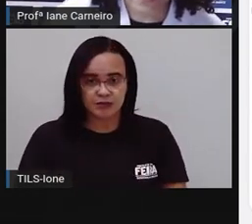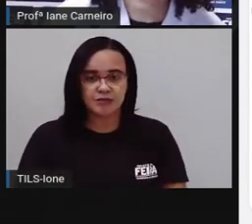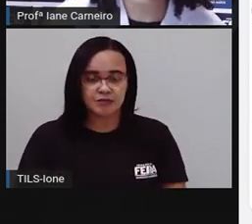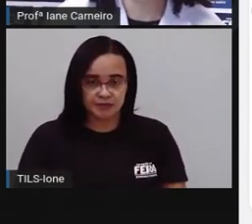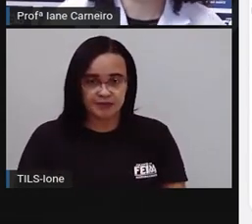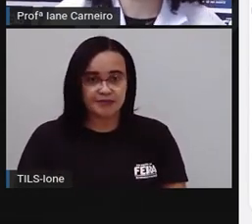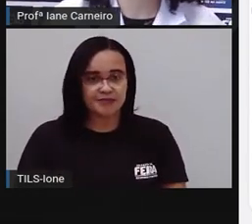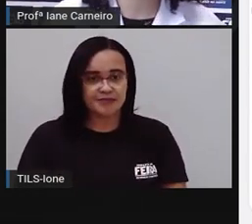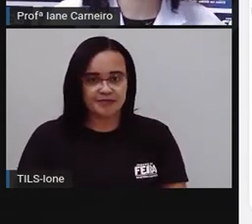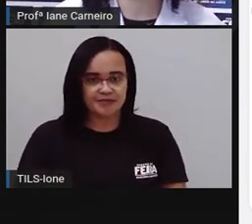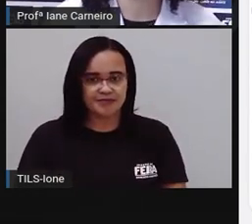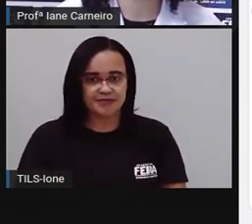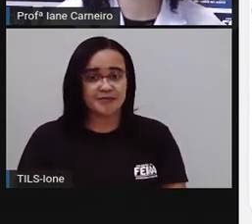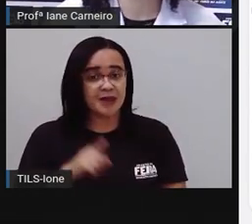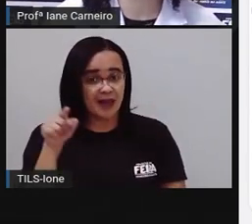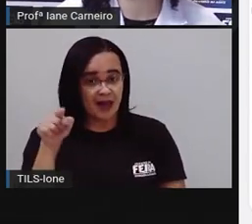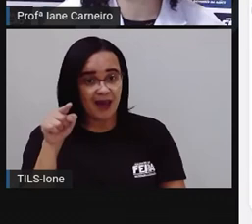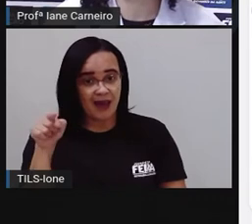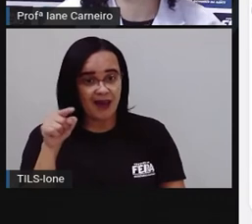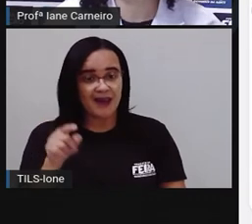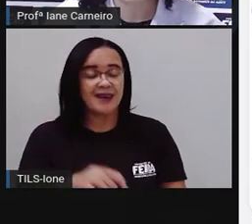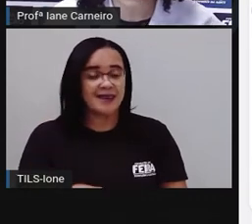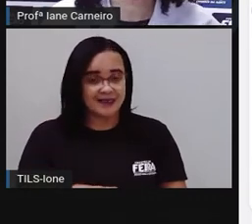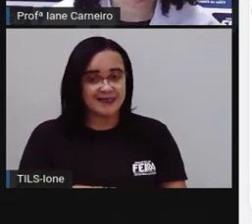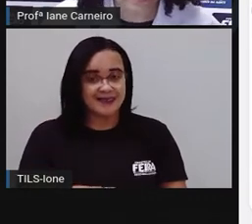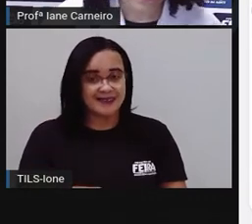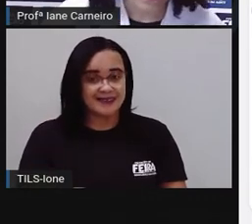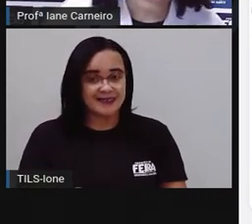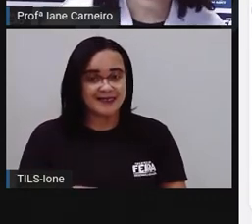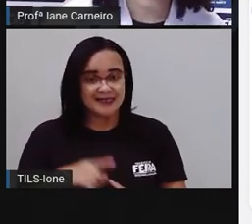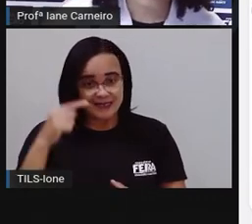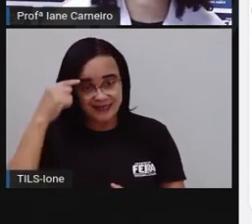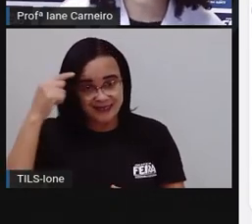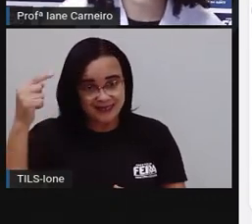É. Aí você coloca o nome da sua rua.